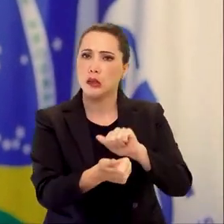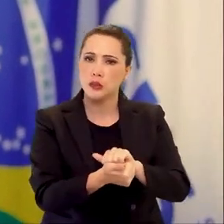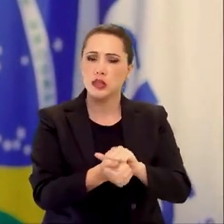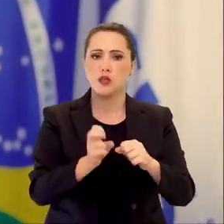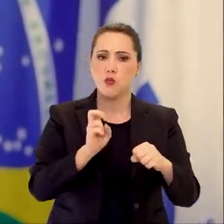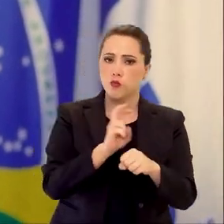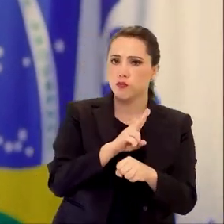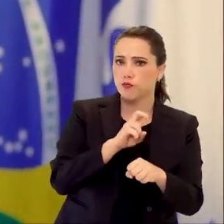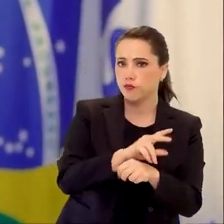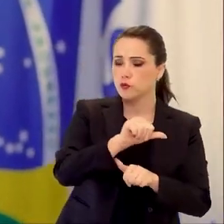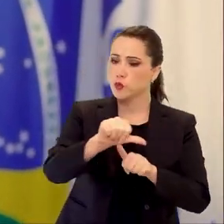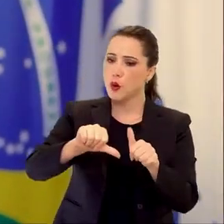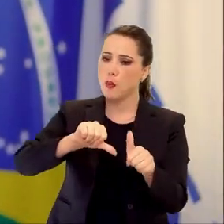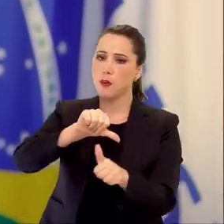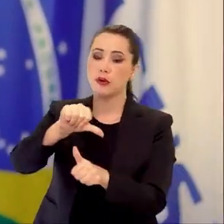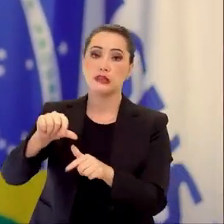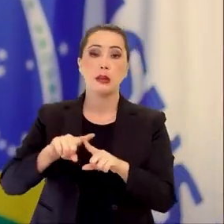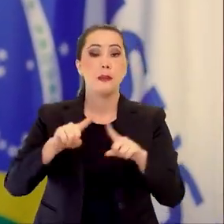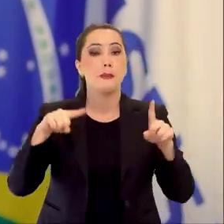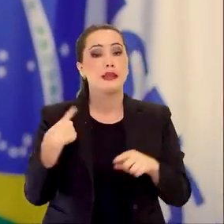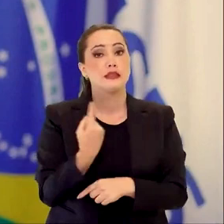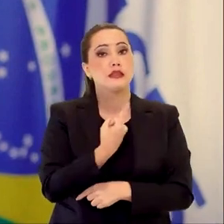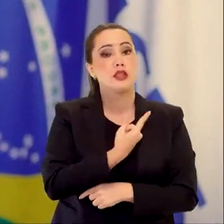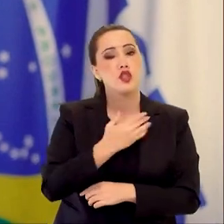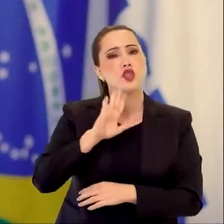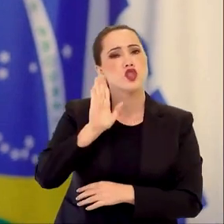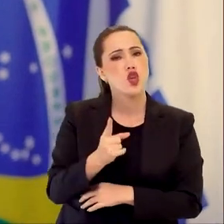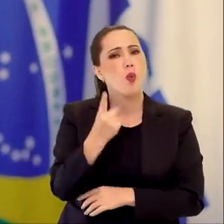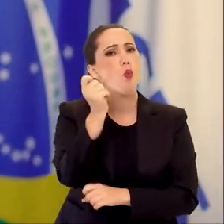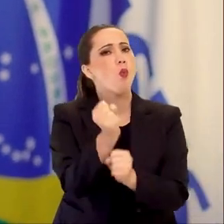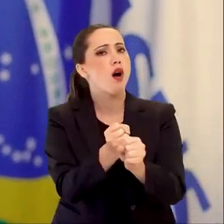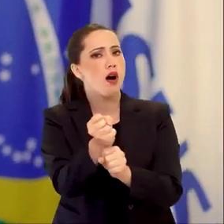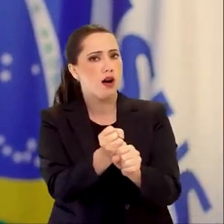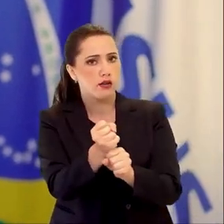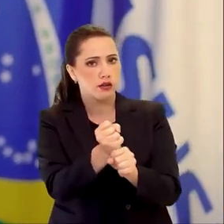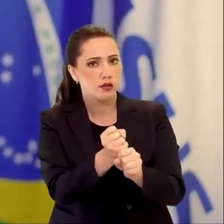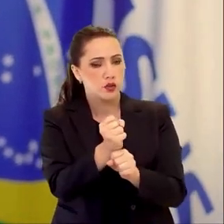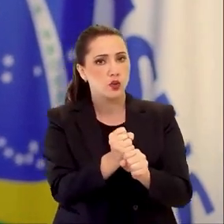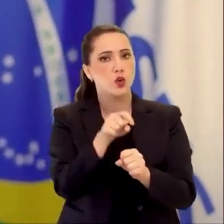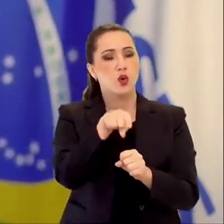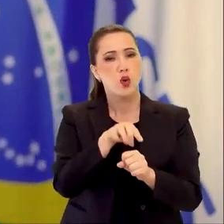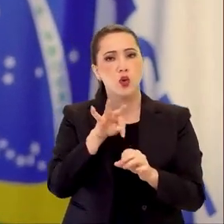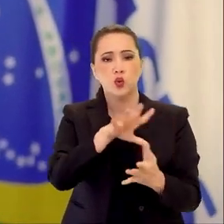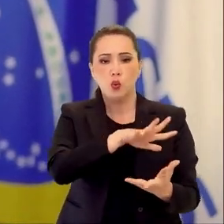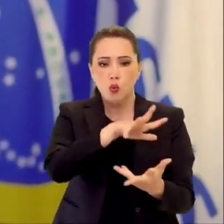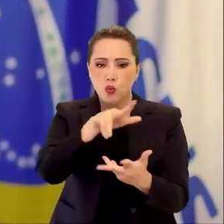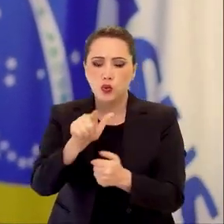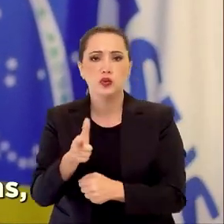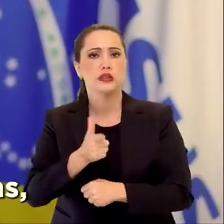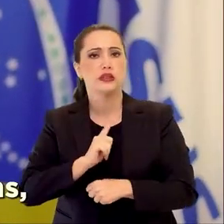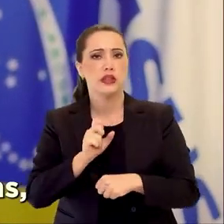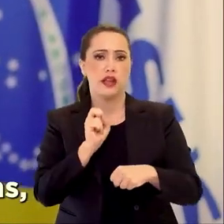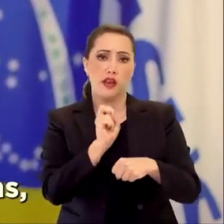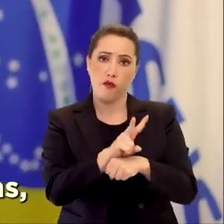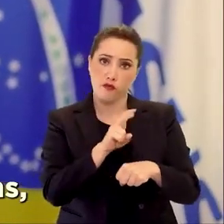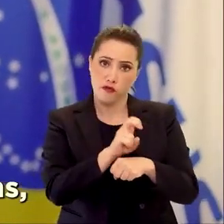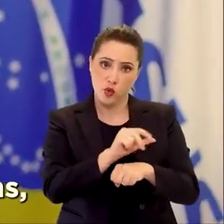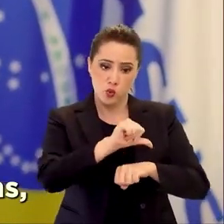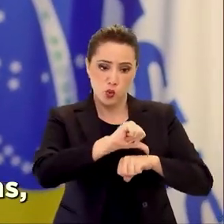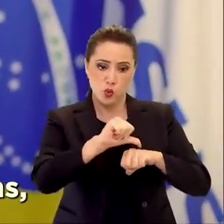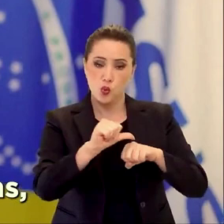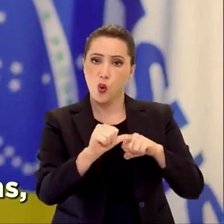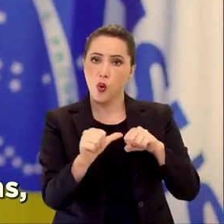sofrendo mutações. Mas temos há mais de um ano a predominância em todo o mundo da variante